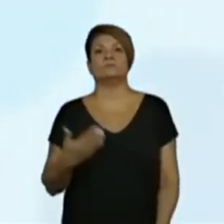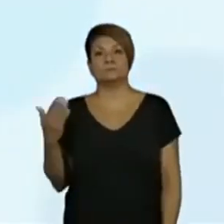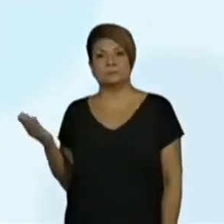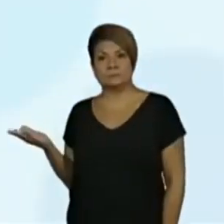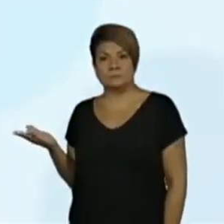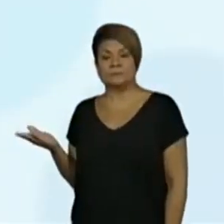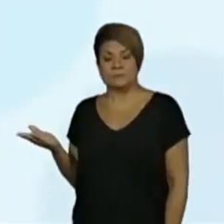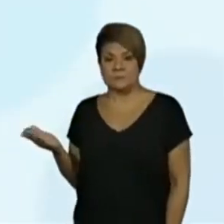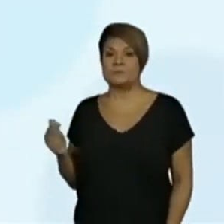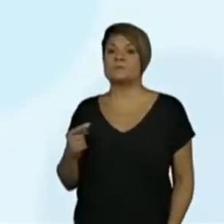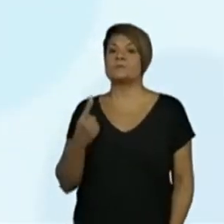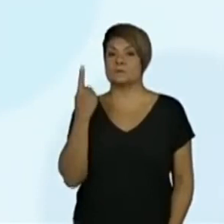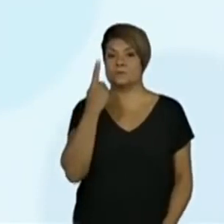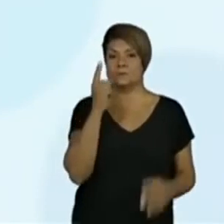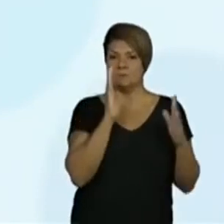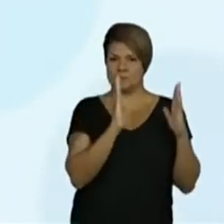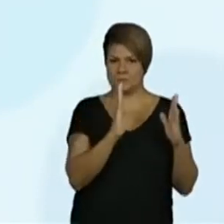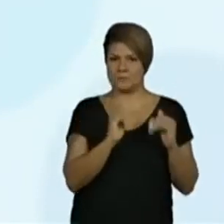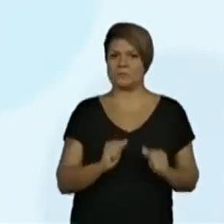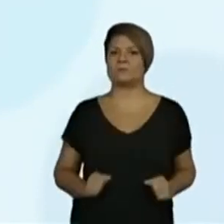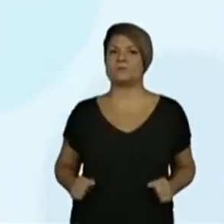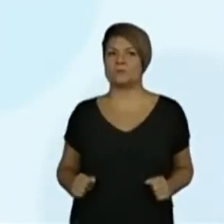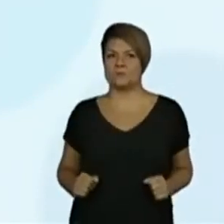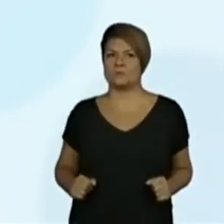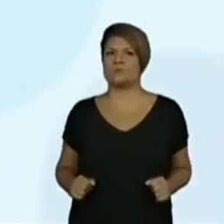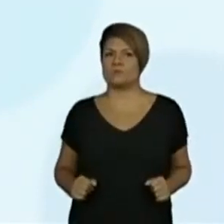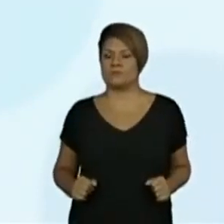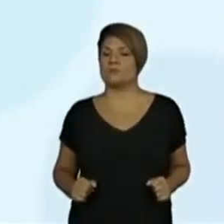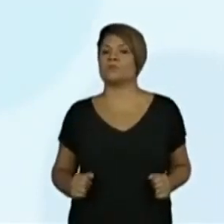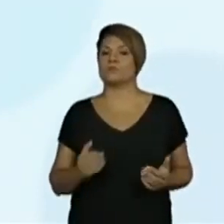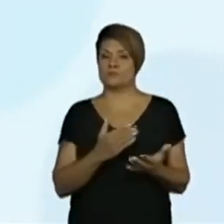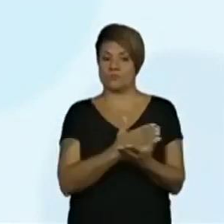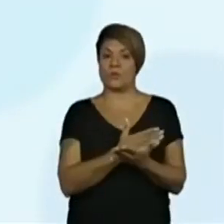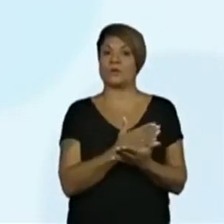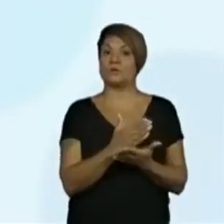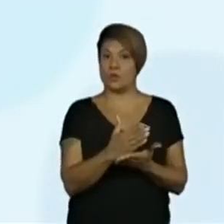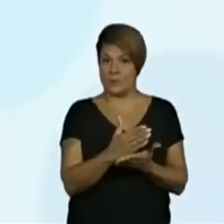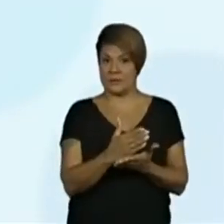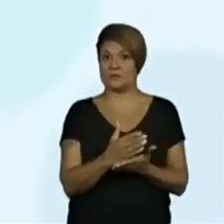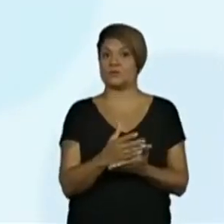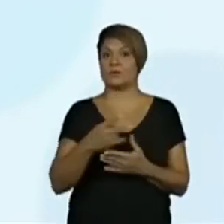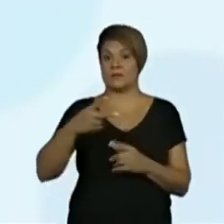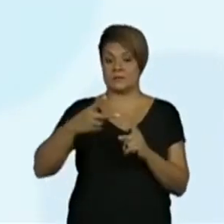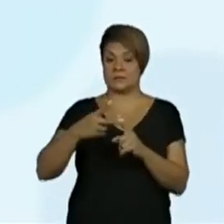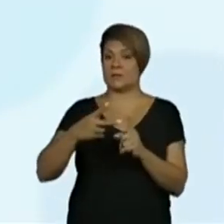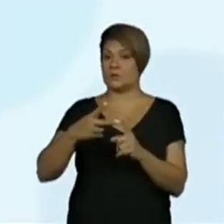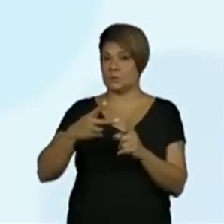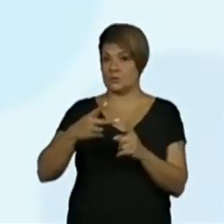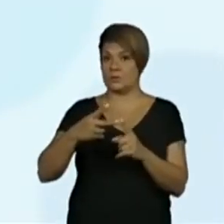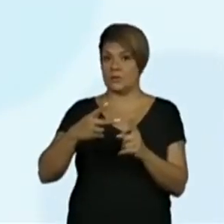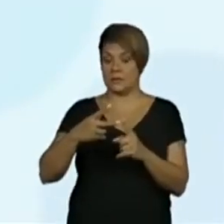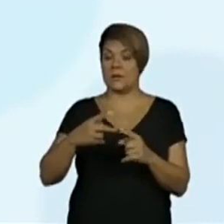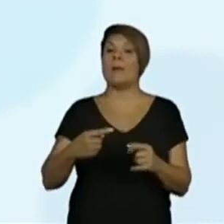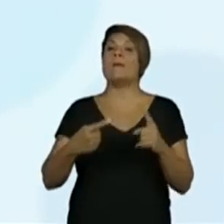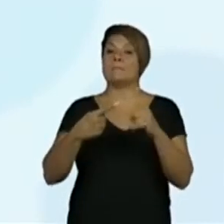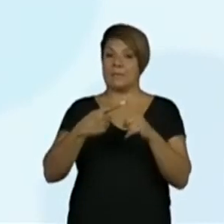primeira parte. Quer dizer, começou o início da segunda parte. Sim. Que a primeira parte foi ontem, né?